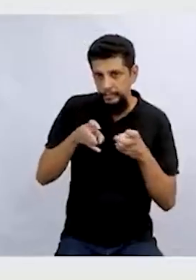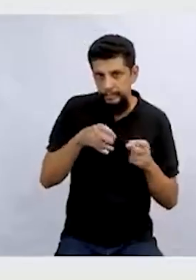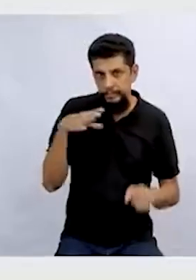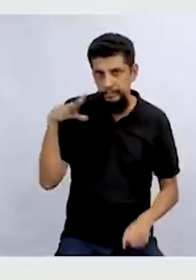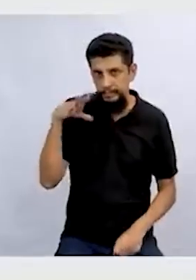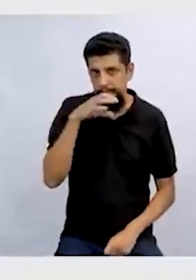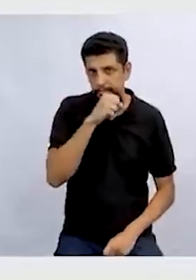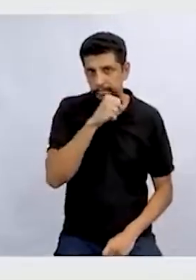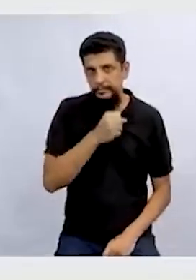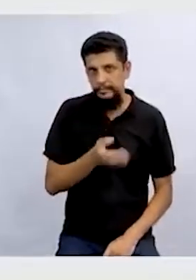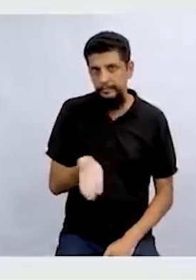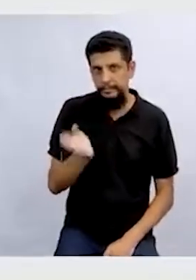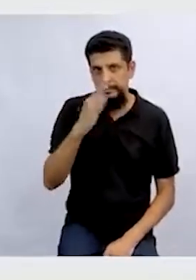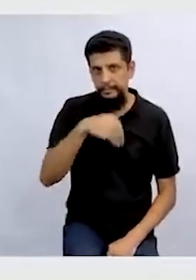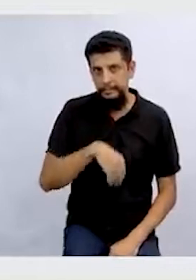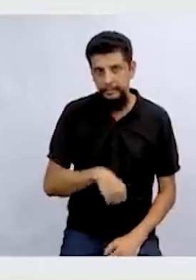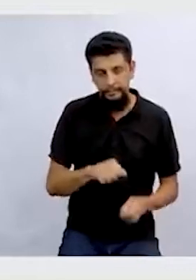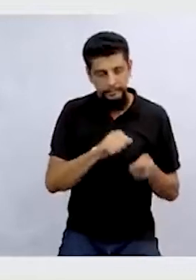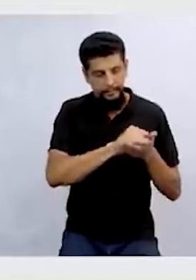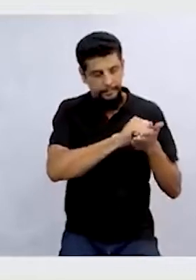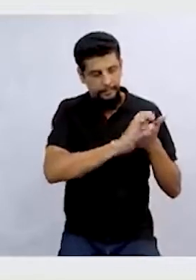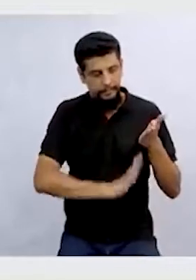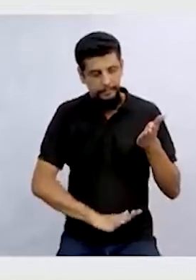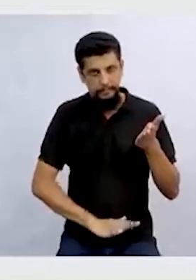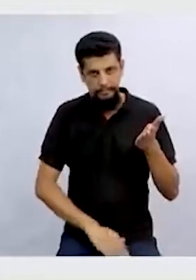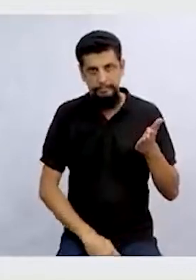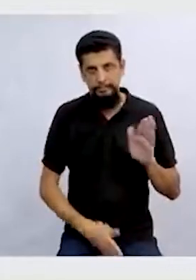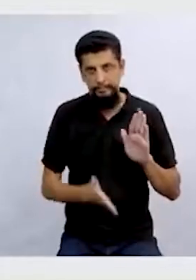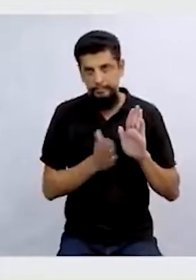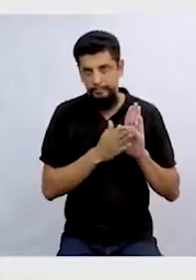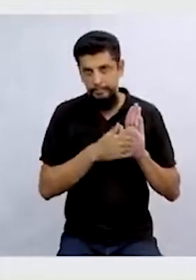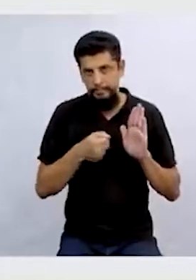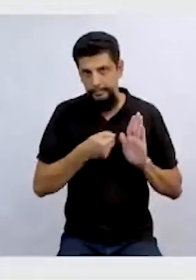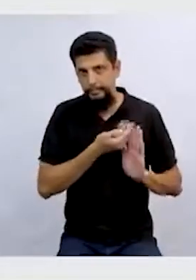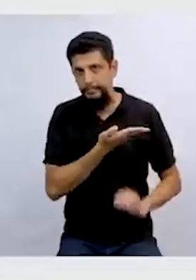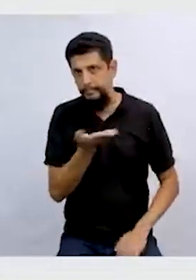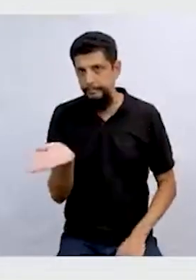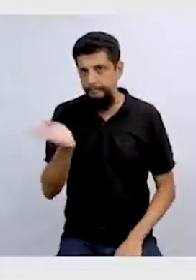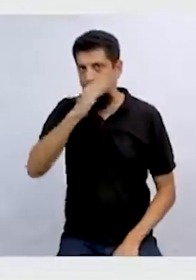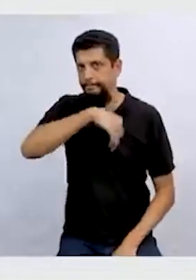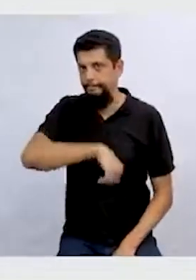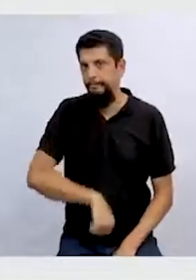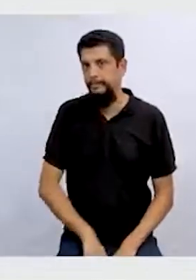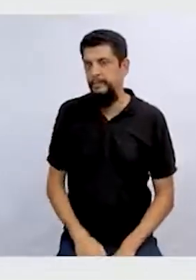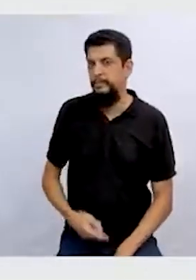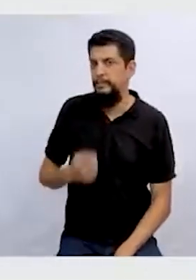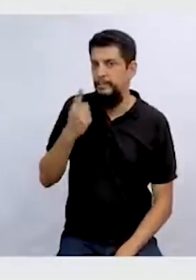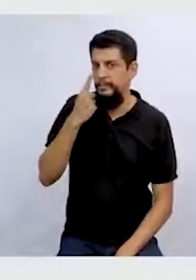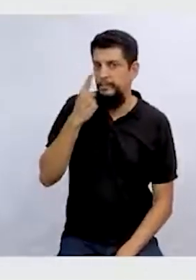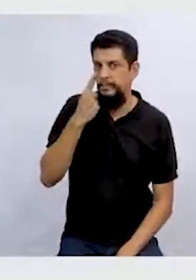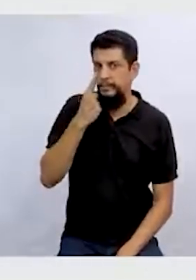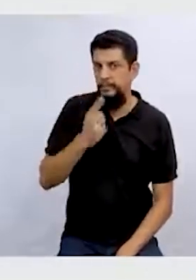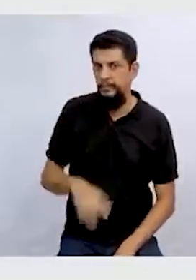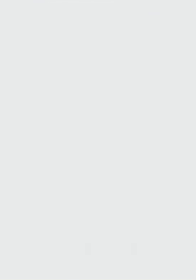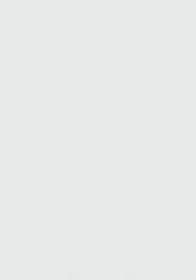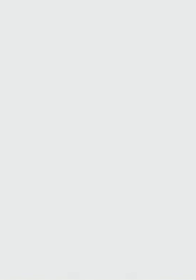ali rapidinho e vamos fazer a atividade que a Maria Paula propôs para a gente? Vamos lá. Olha ali.